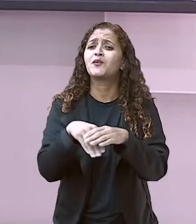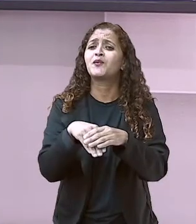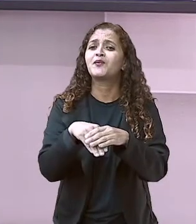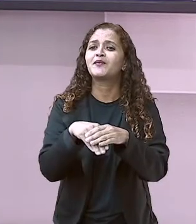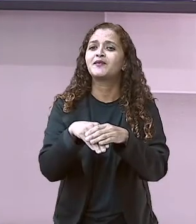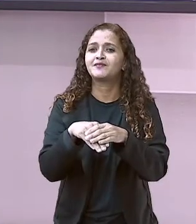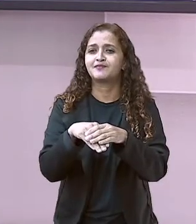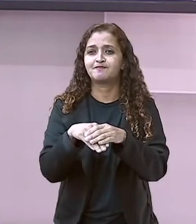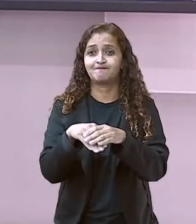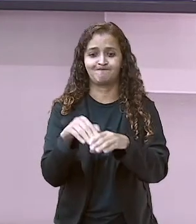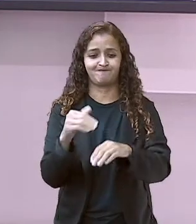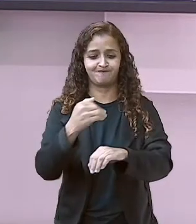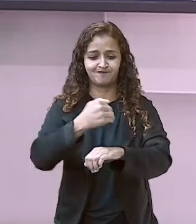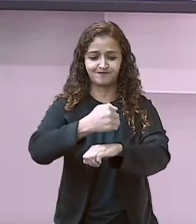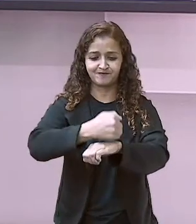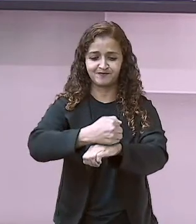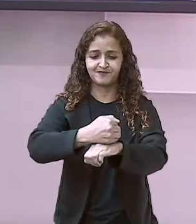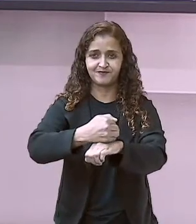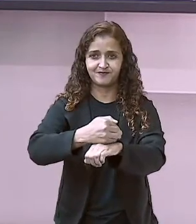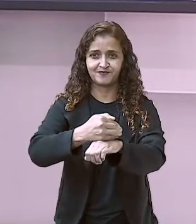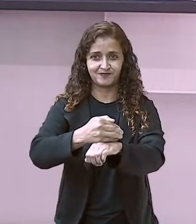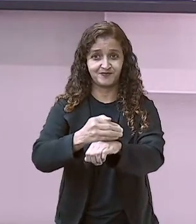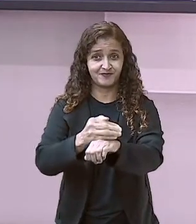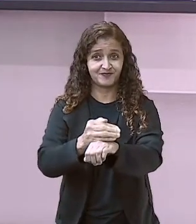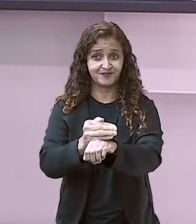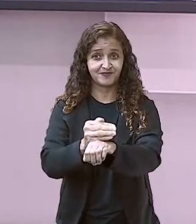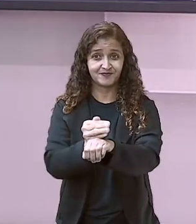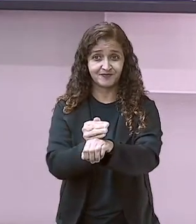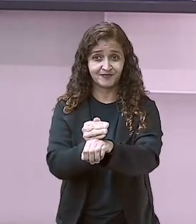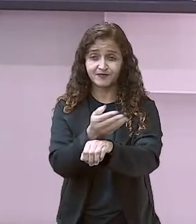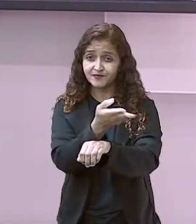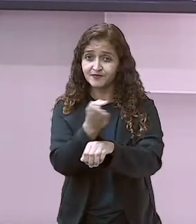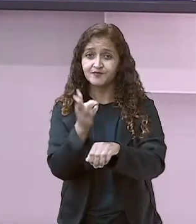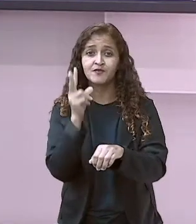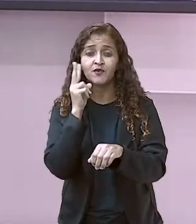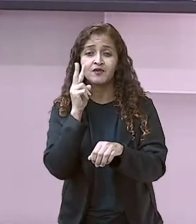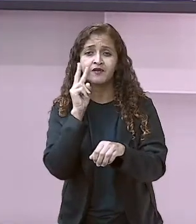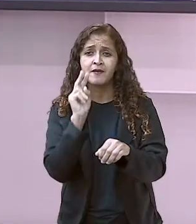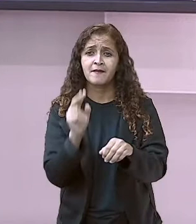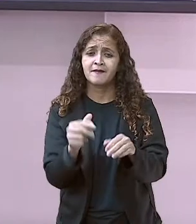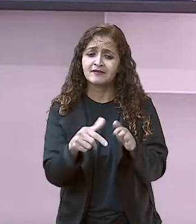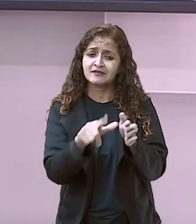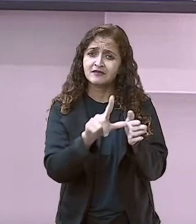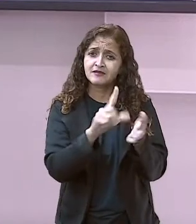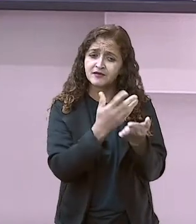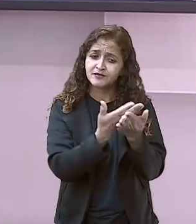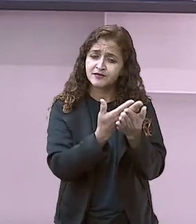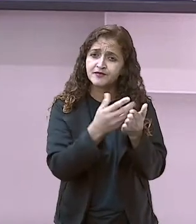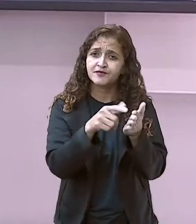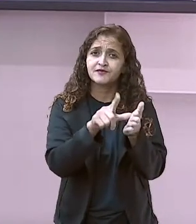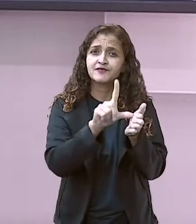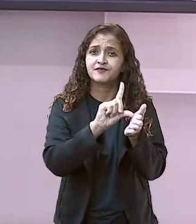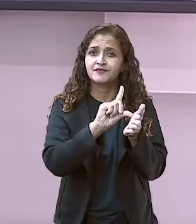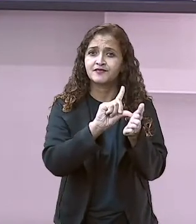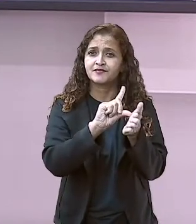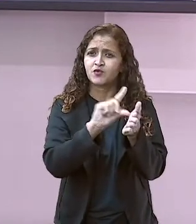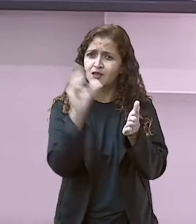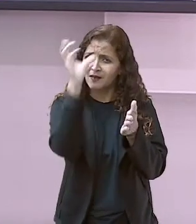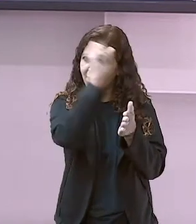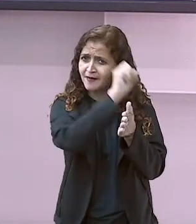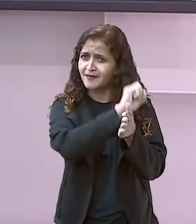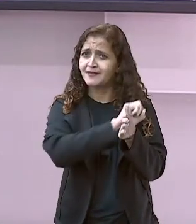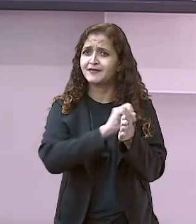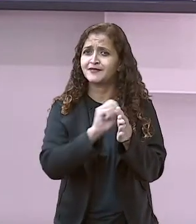Medidas de tempo. Vocês lembram que na aula anterior nós já trabalhamos tipos de